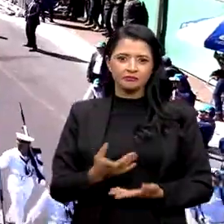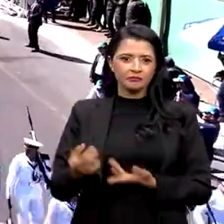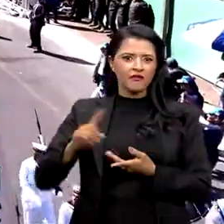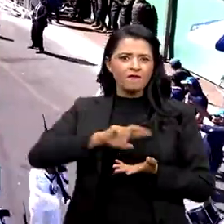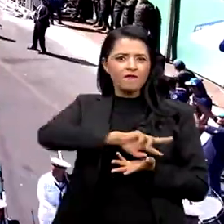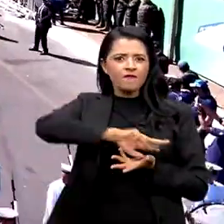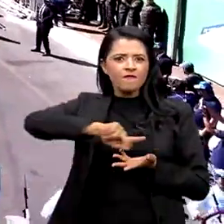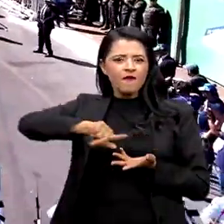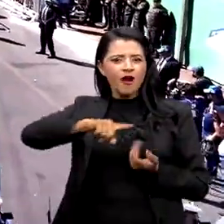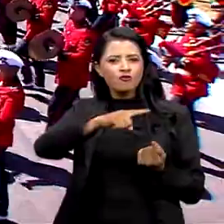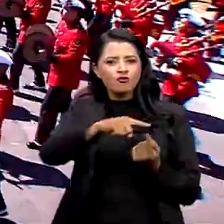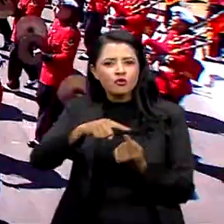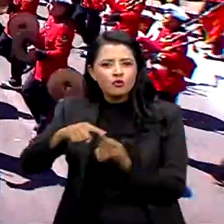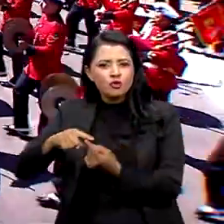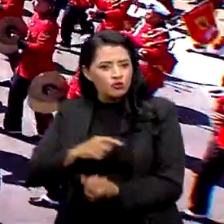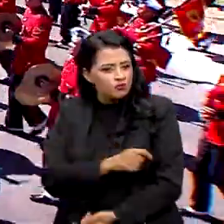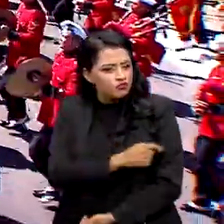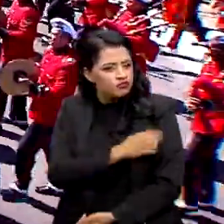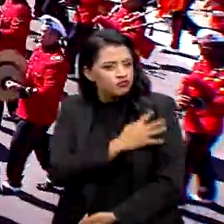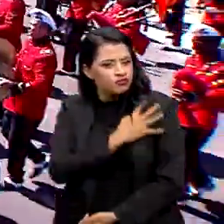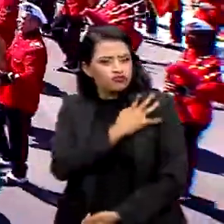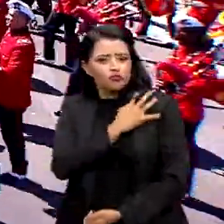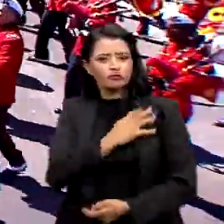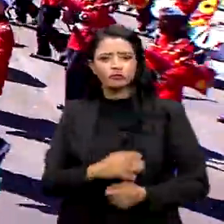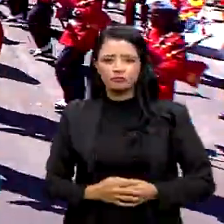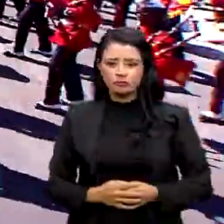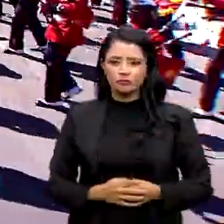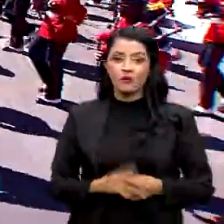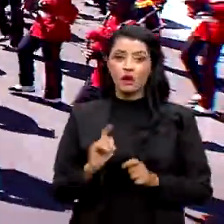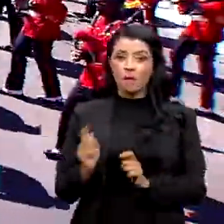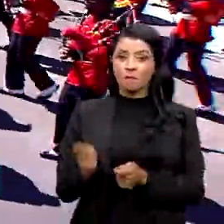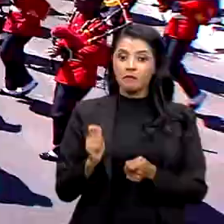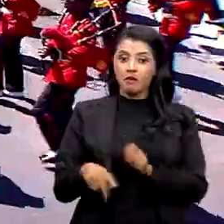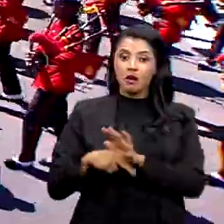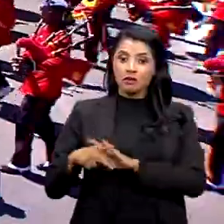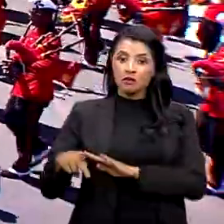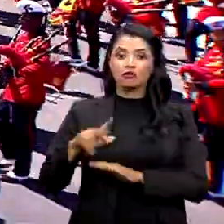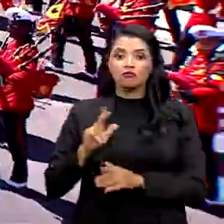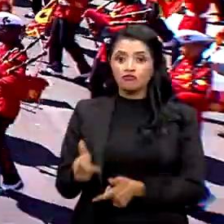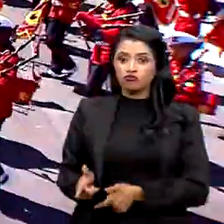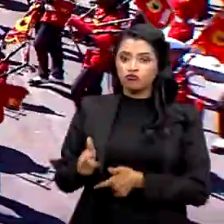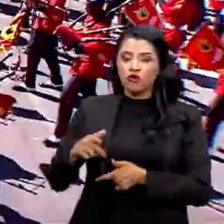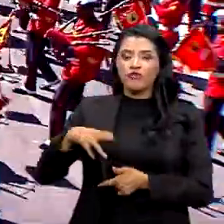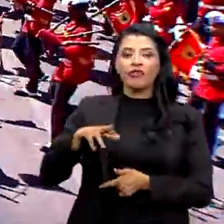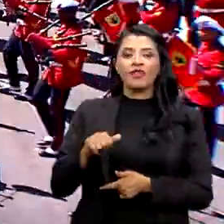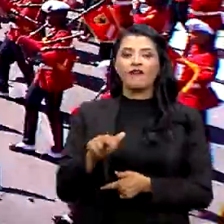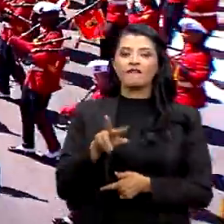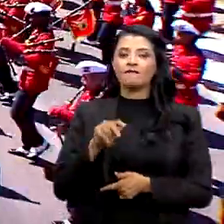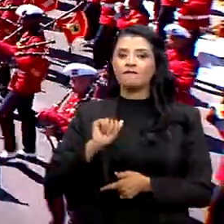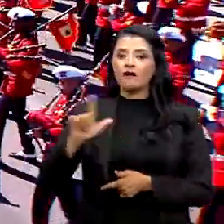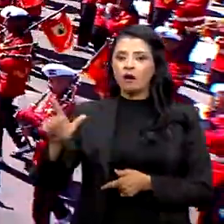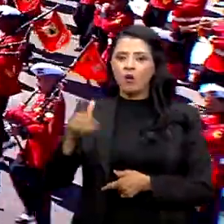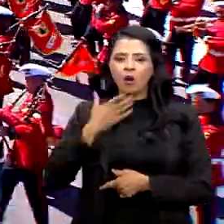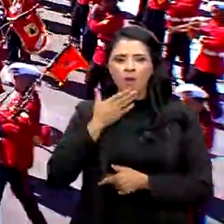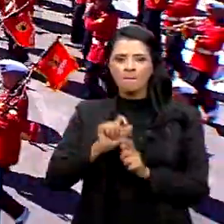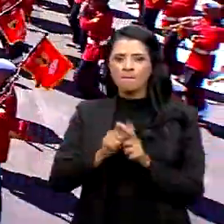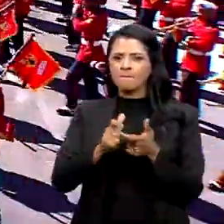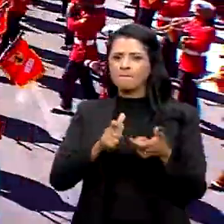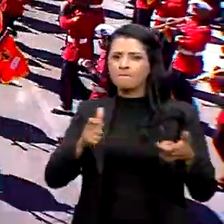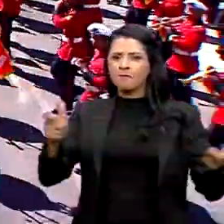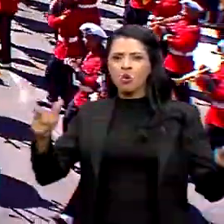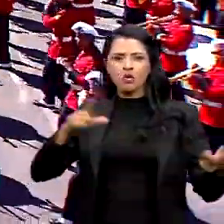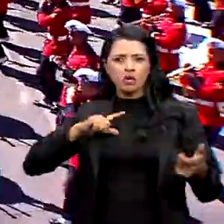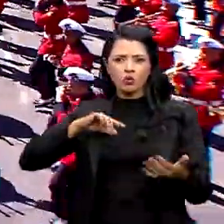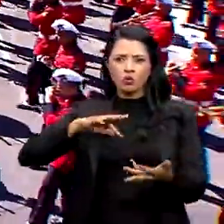várias patentes. A banda marcial do Corpo de Fuzileiros Navais, uma das maiores bandas marciais do